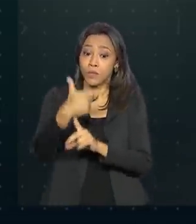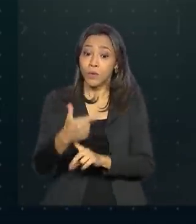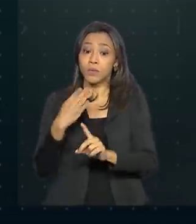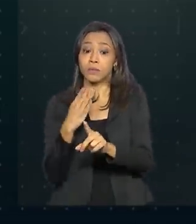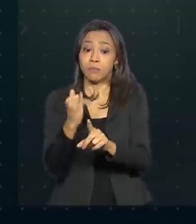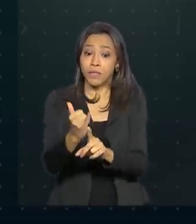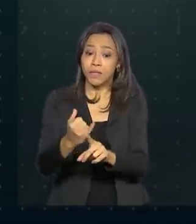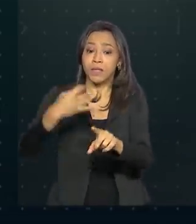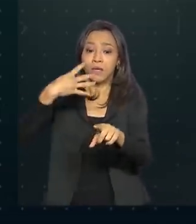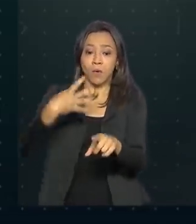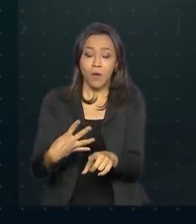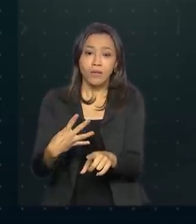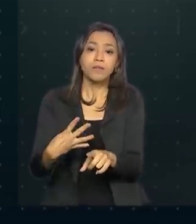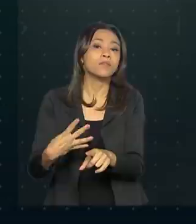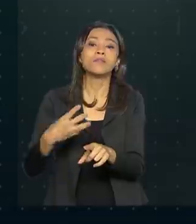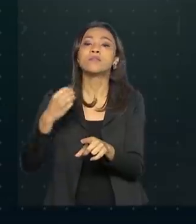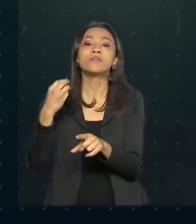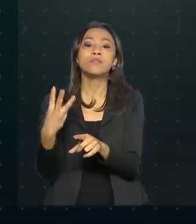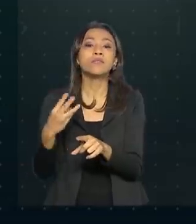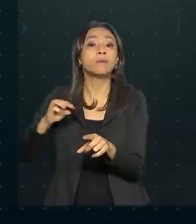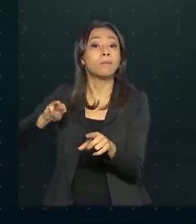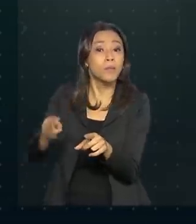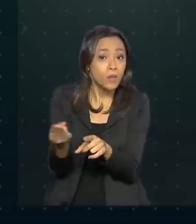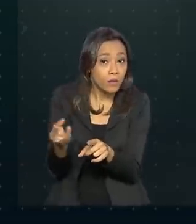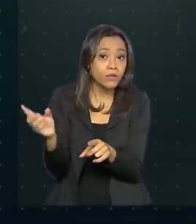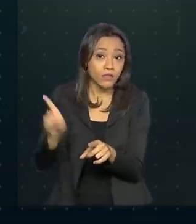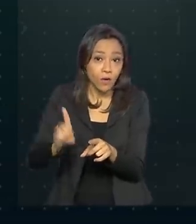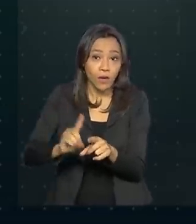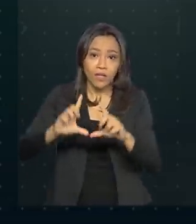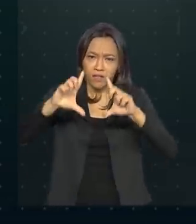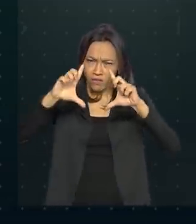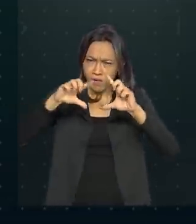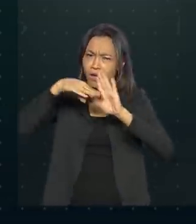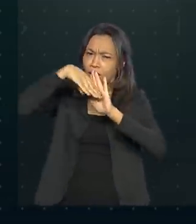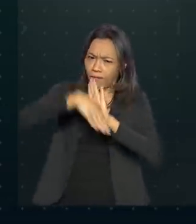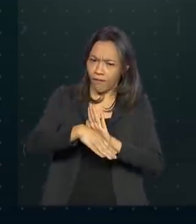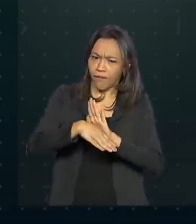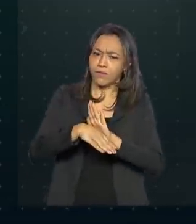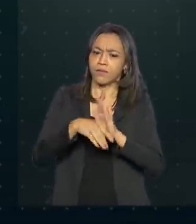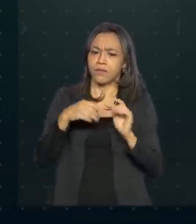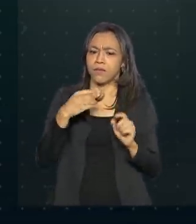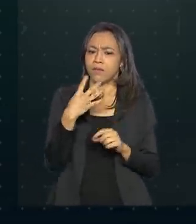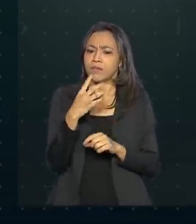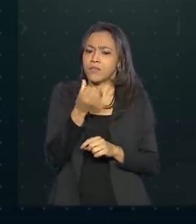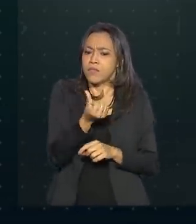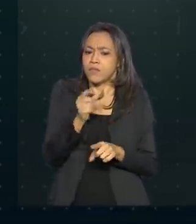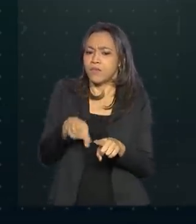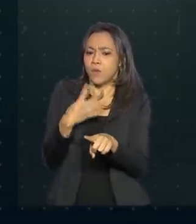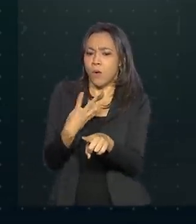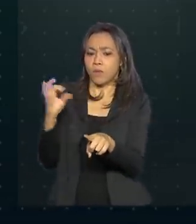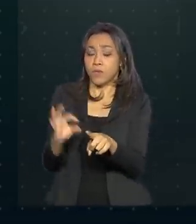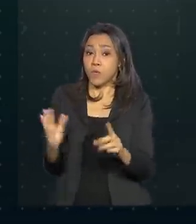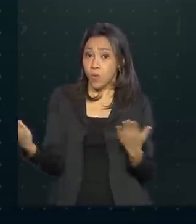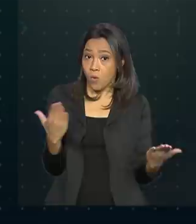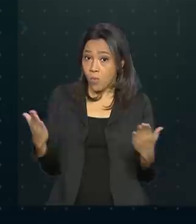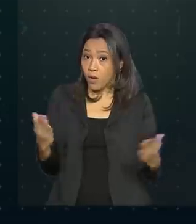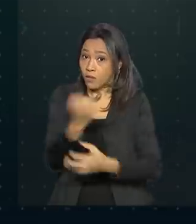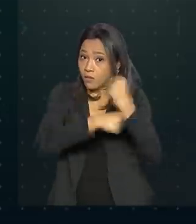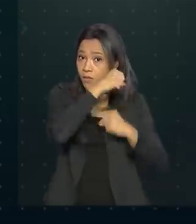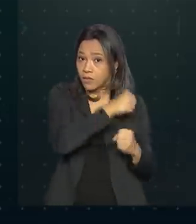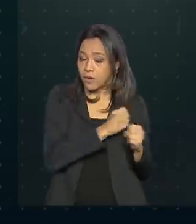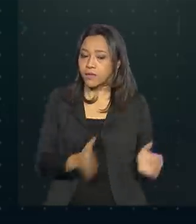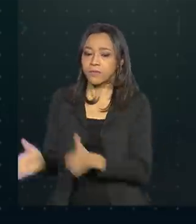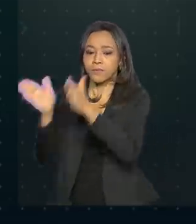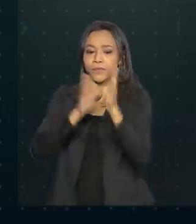bilhões de dólares, queda de 6,4% comparado ao mesmo período de 2019. As